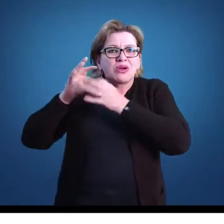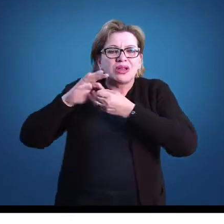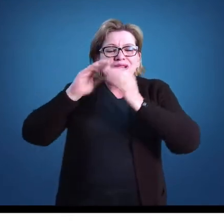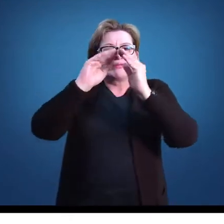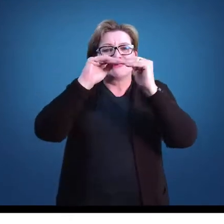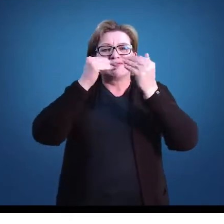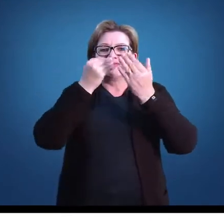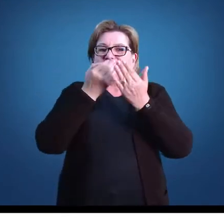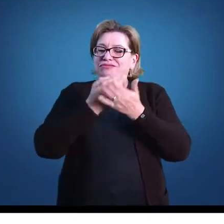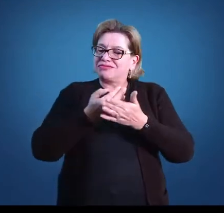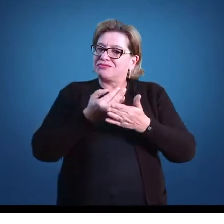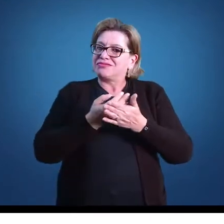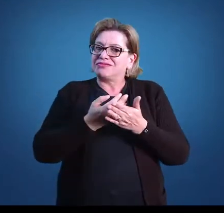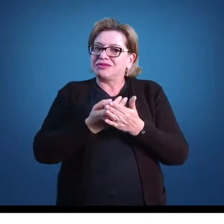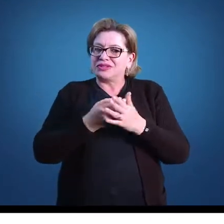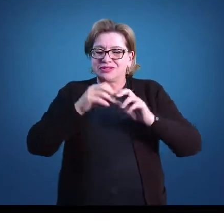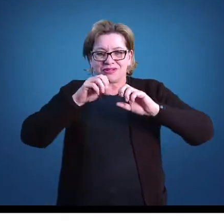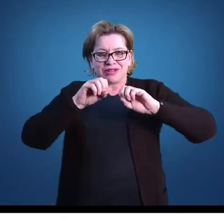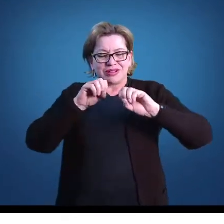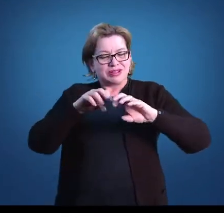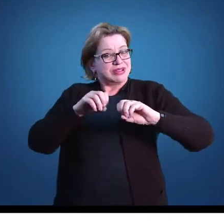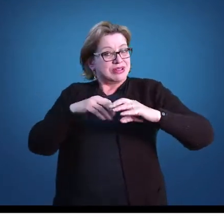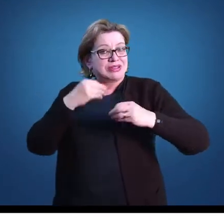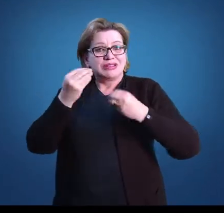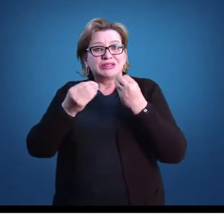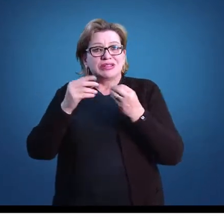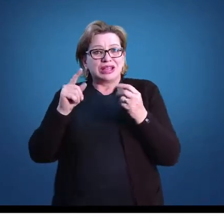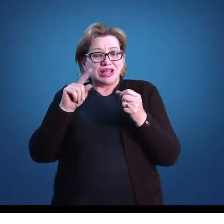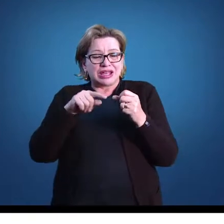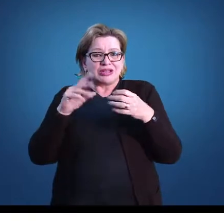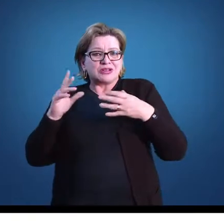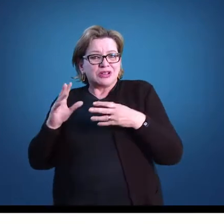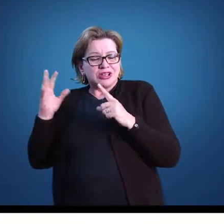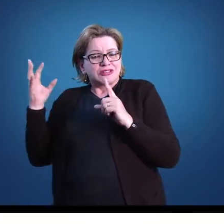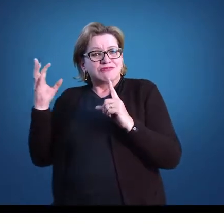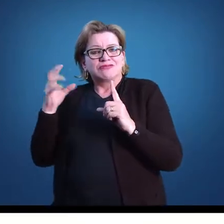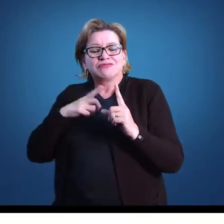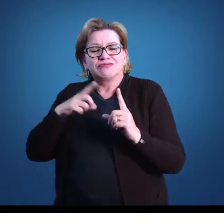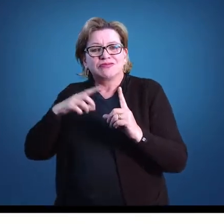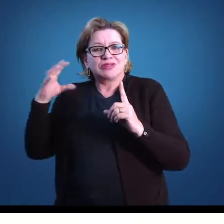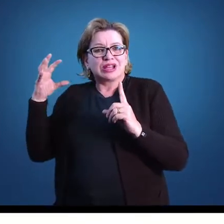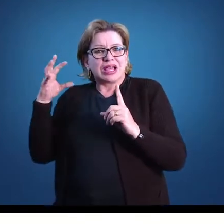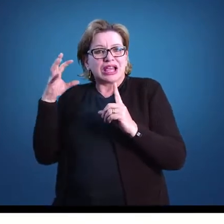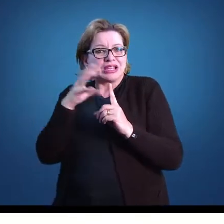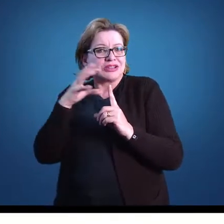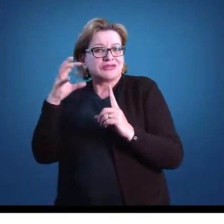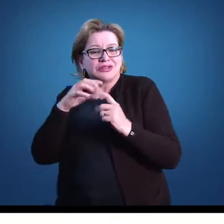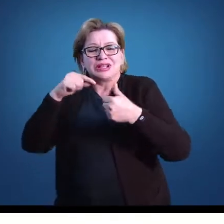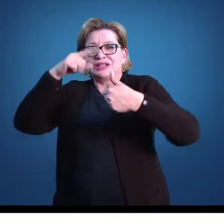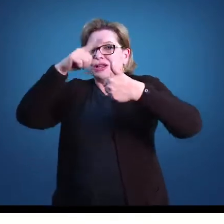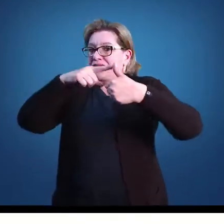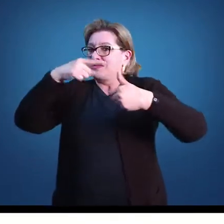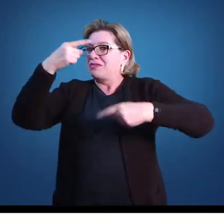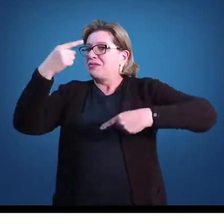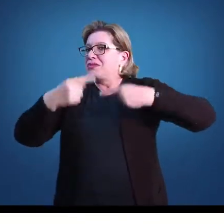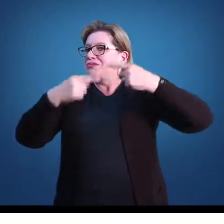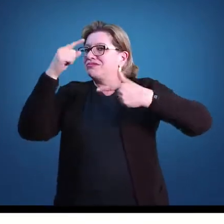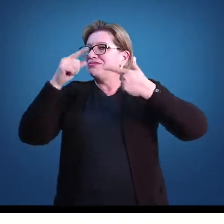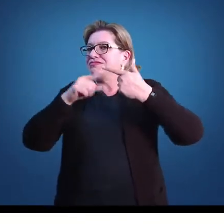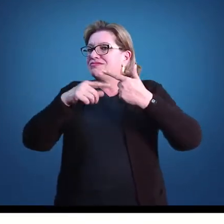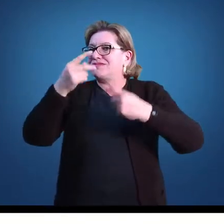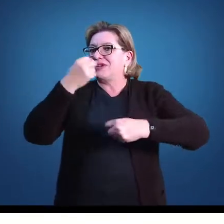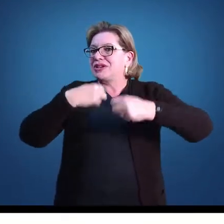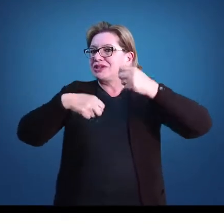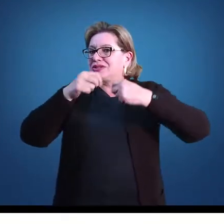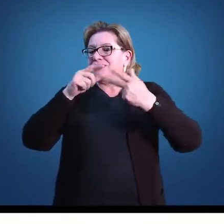acontece no contexto de ensino, está fortemente influenciado por questões políticas, econômicas,